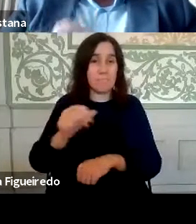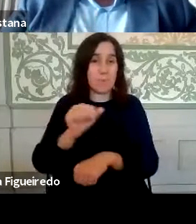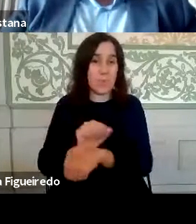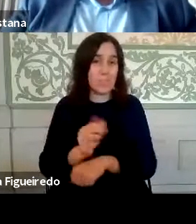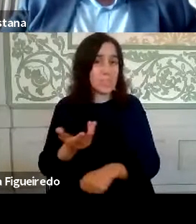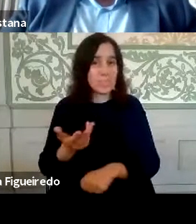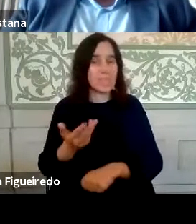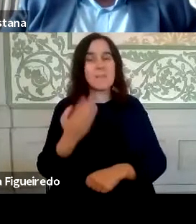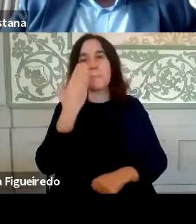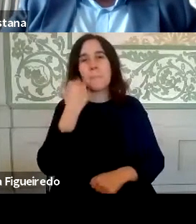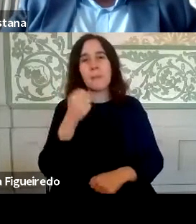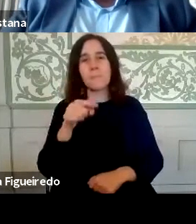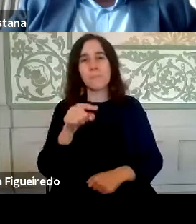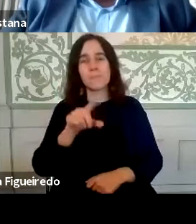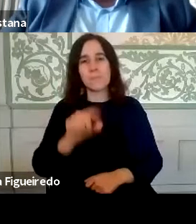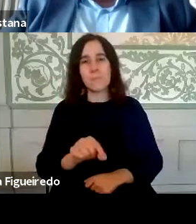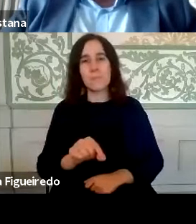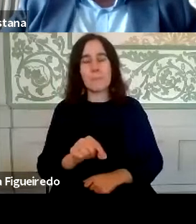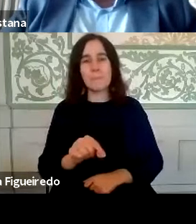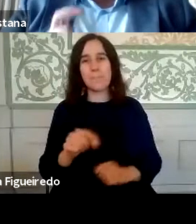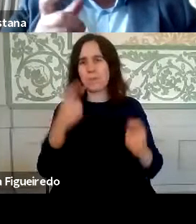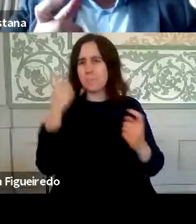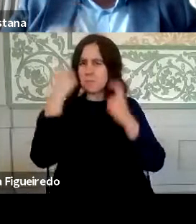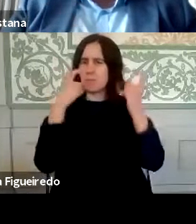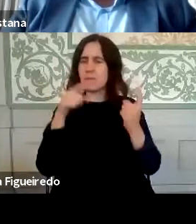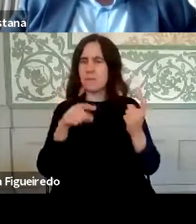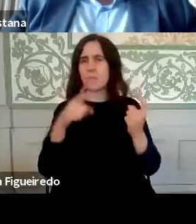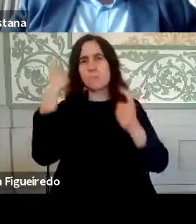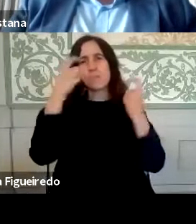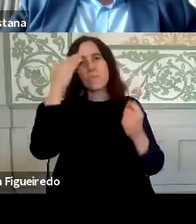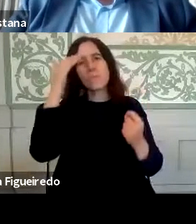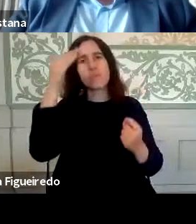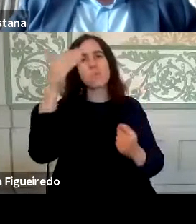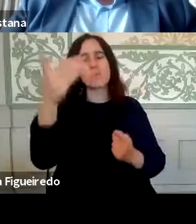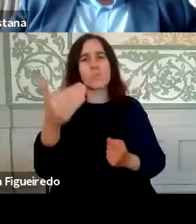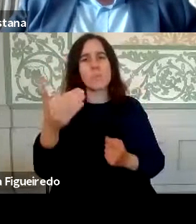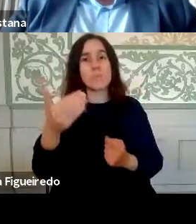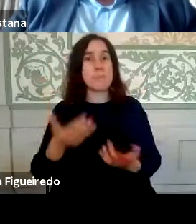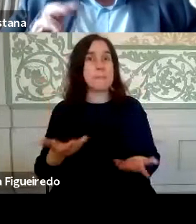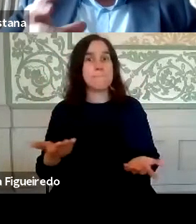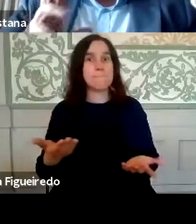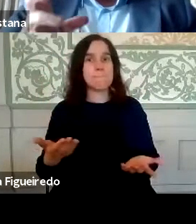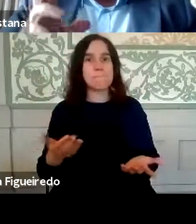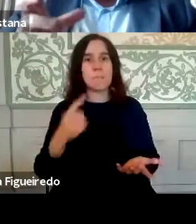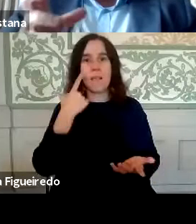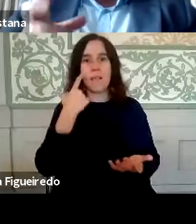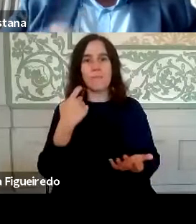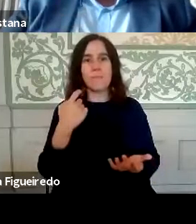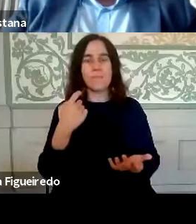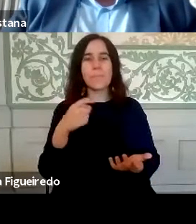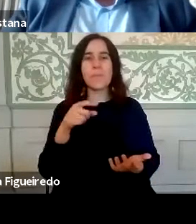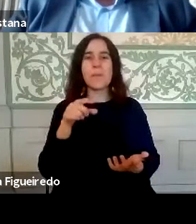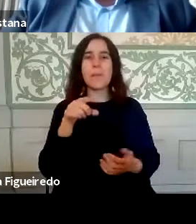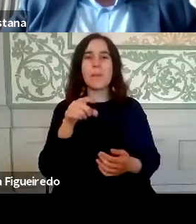isso eu acho que também podemos pensar nisto e pensar que no futuro, se calhar aquelas